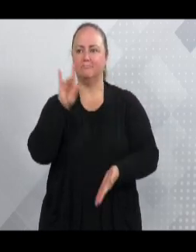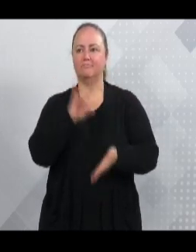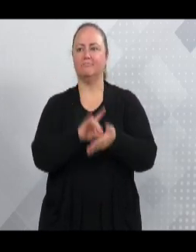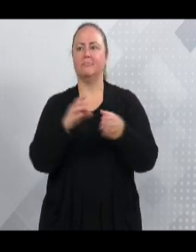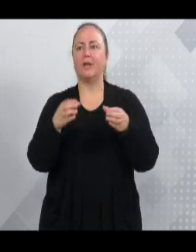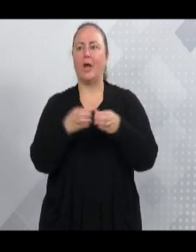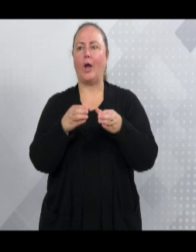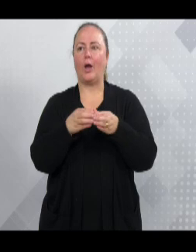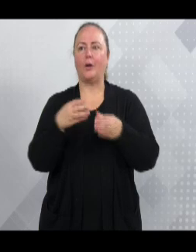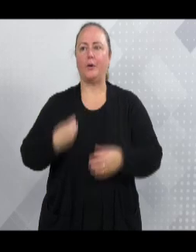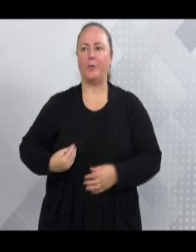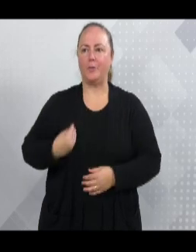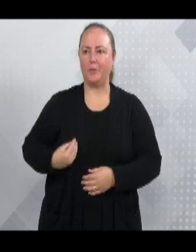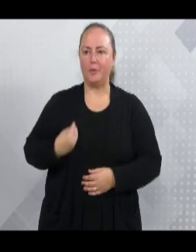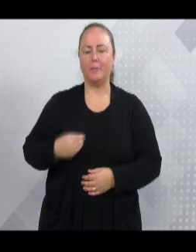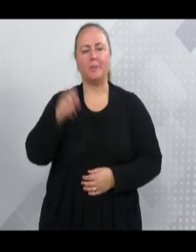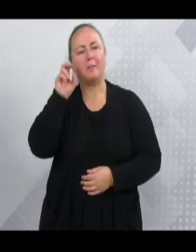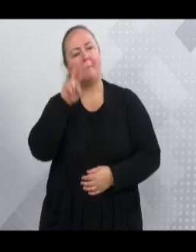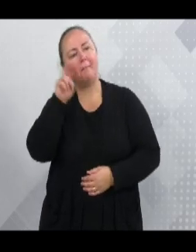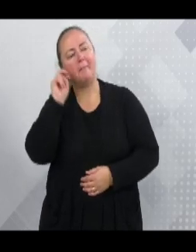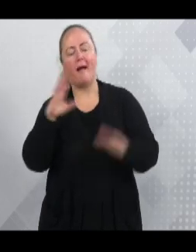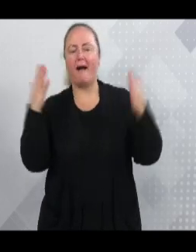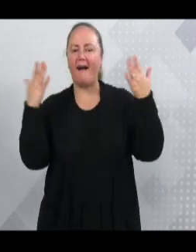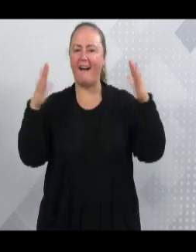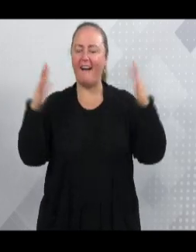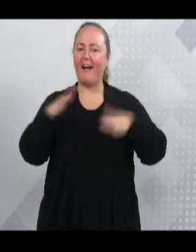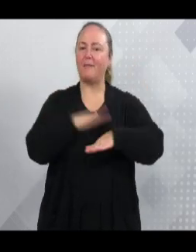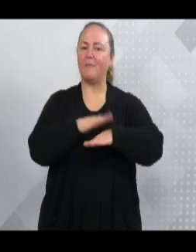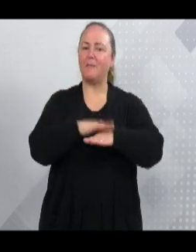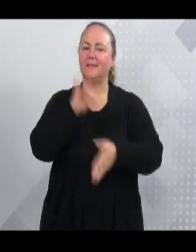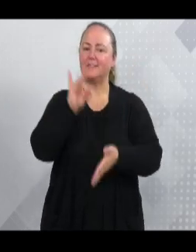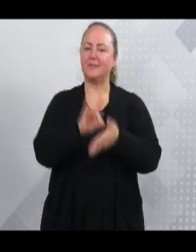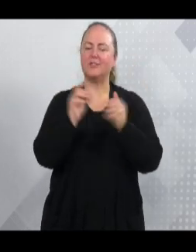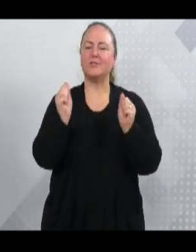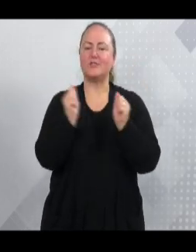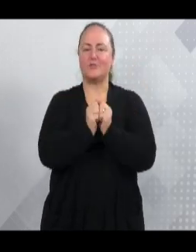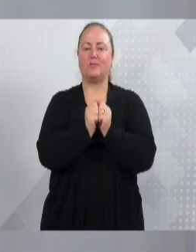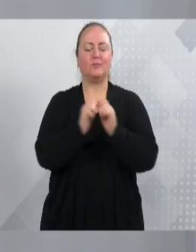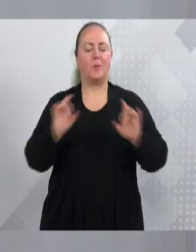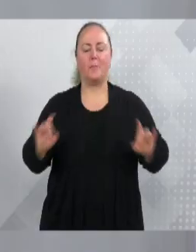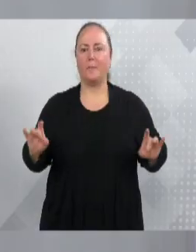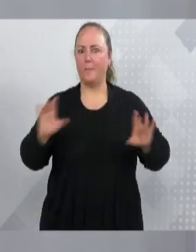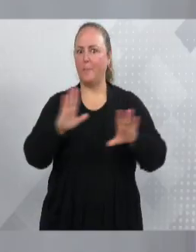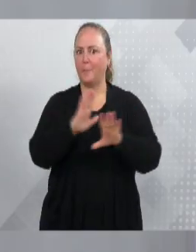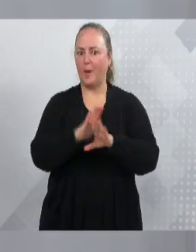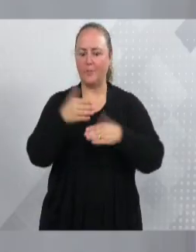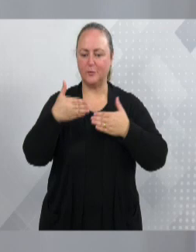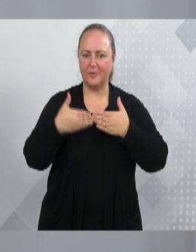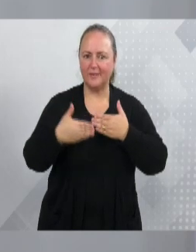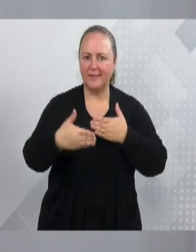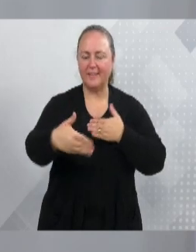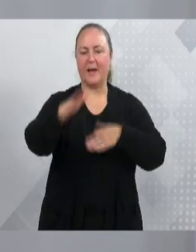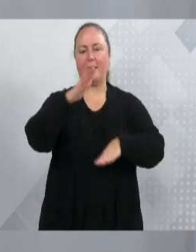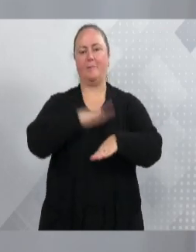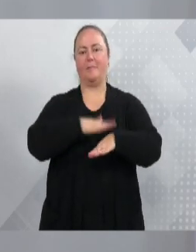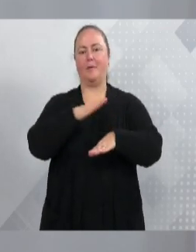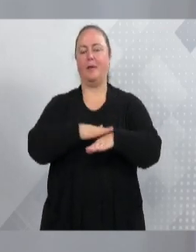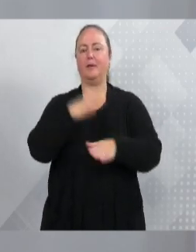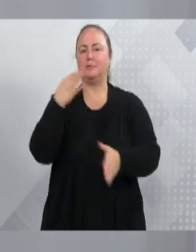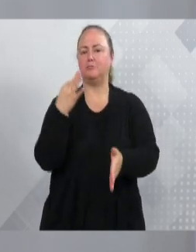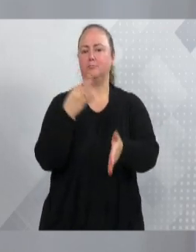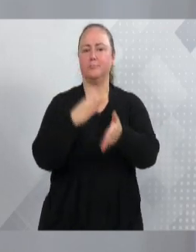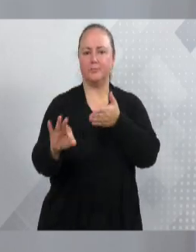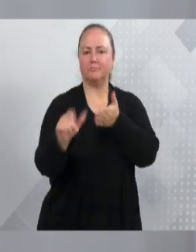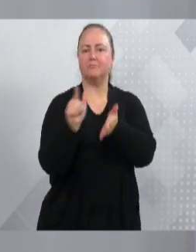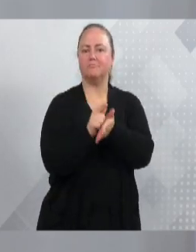presente. E nós pudemos celebrar esse momento para oficializar a entrega da obra e informar que, a partir daquele momento, realizando a assinatura do